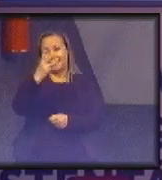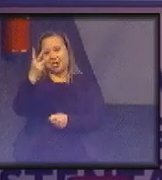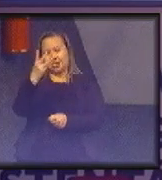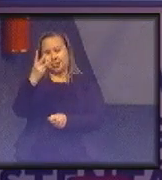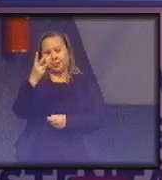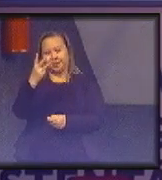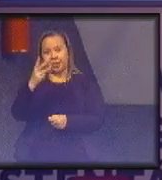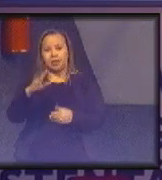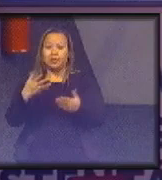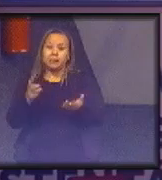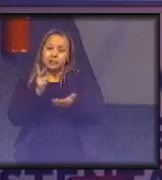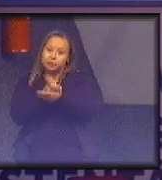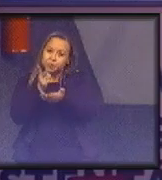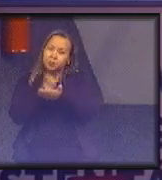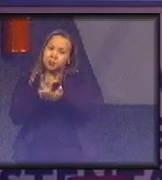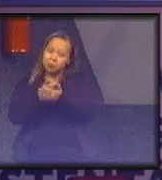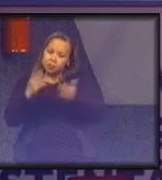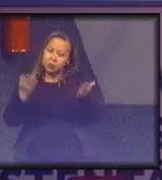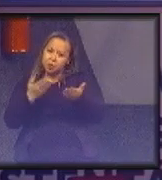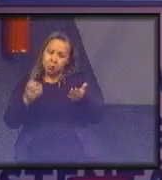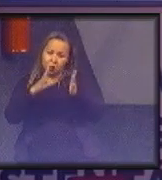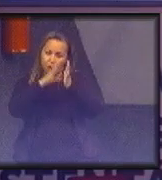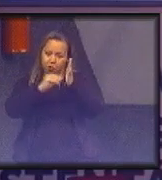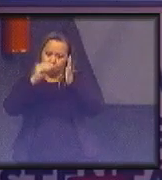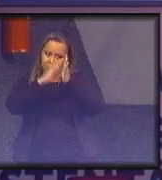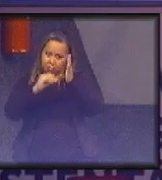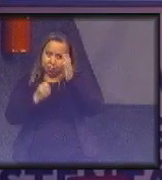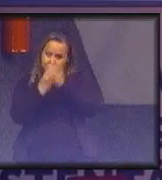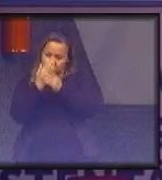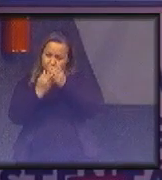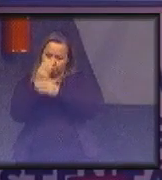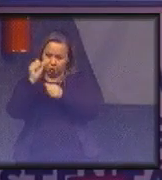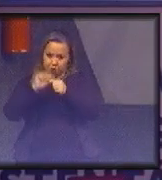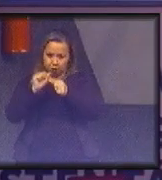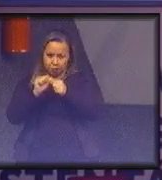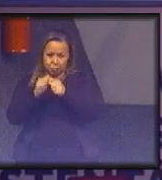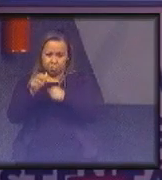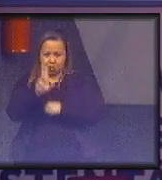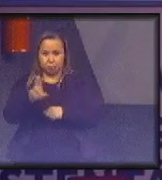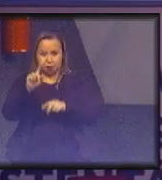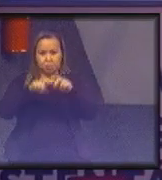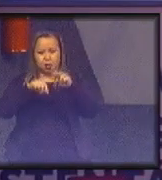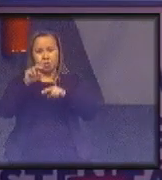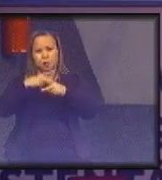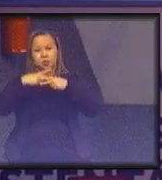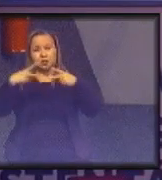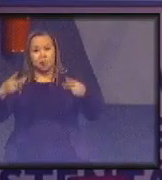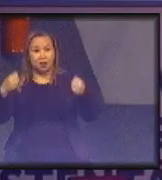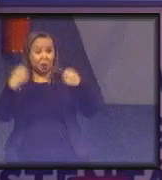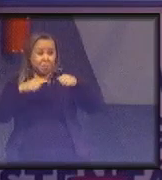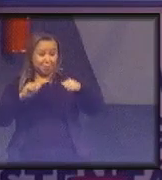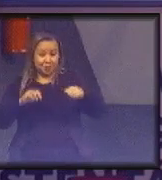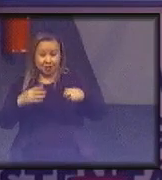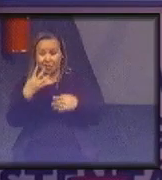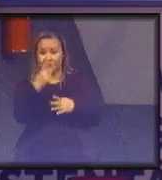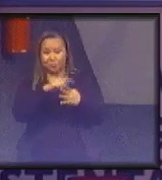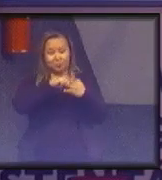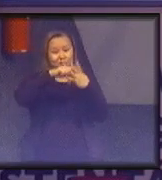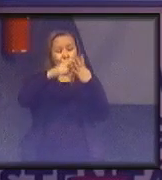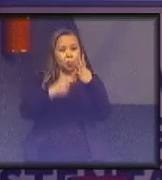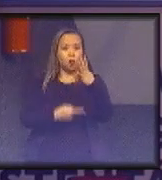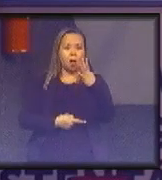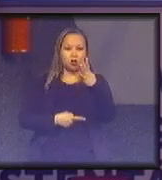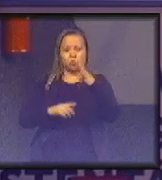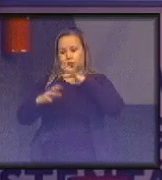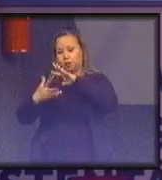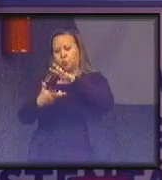for mantido o atual modelo de produção e de consumo, nós vamos precisar de quatro planetas para alimentar a